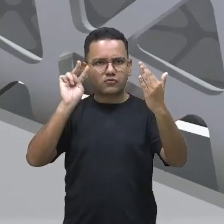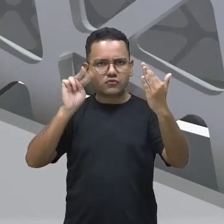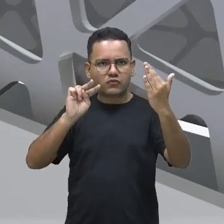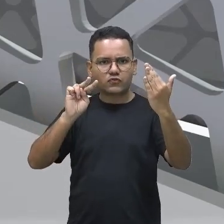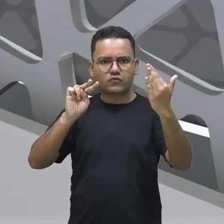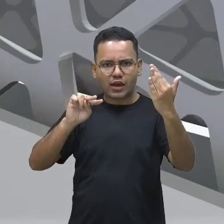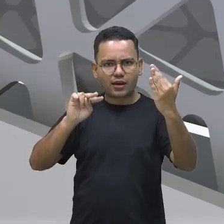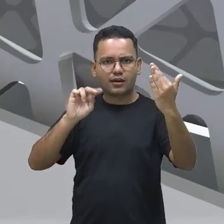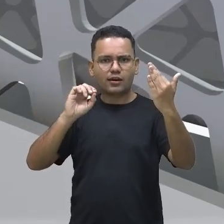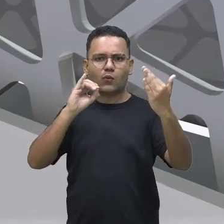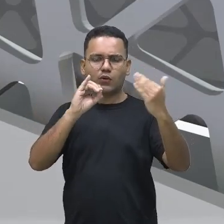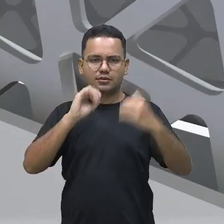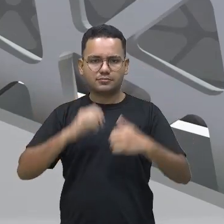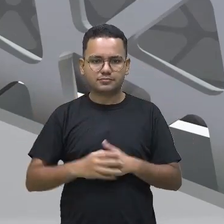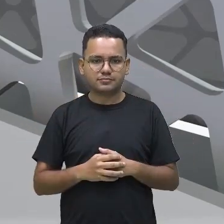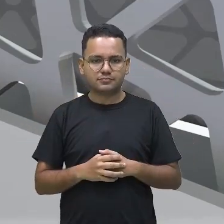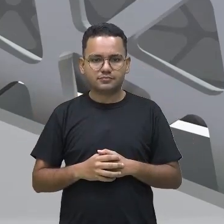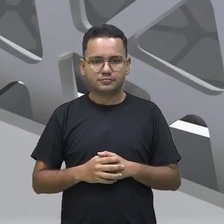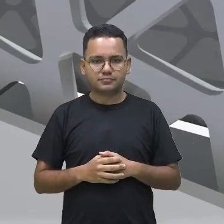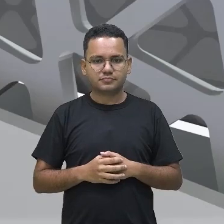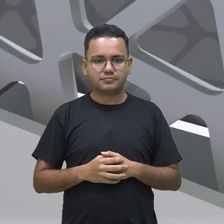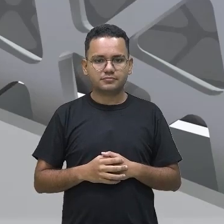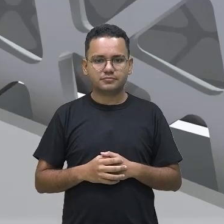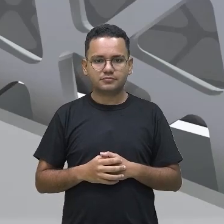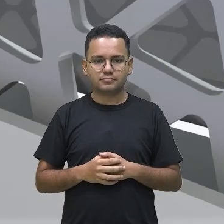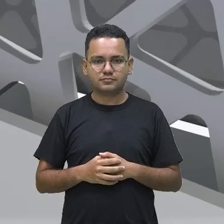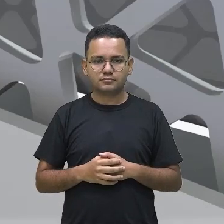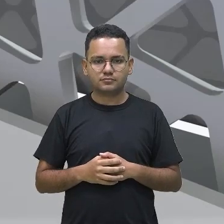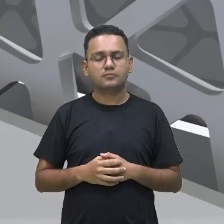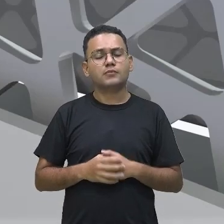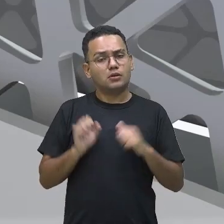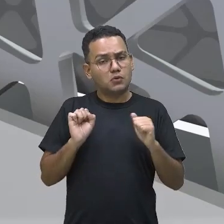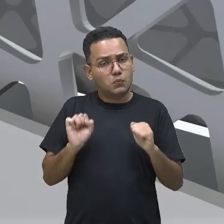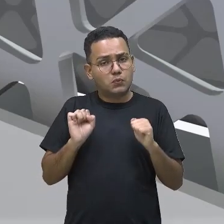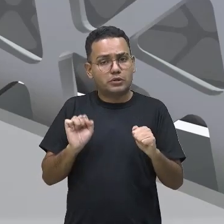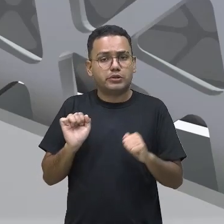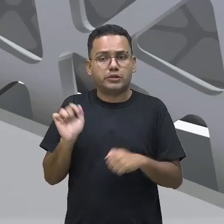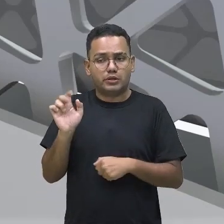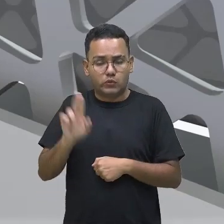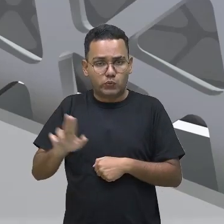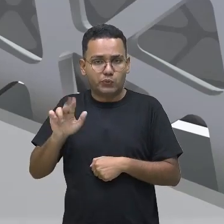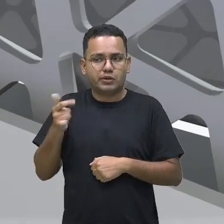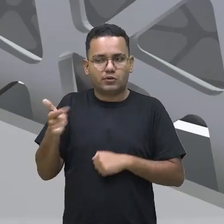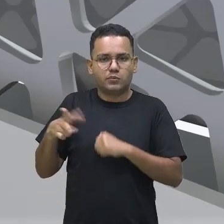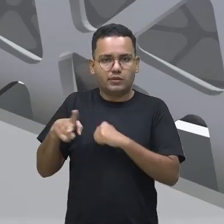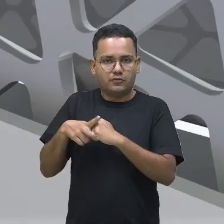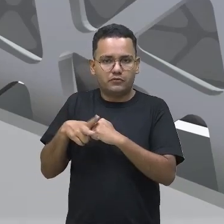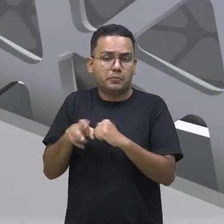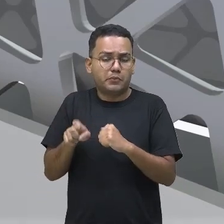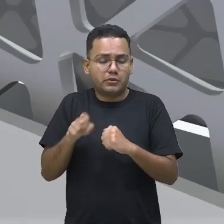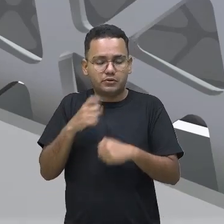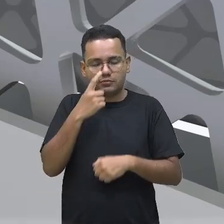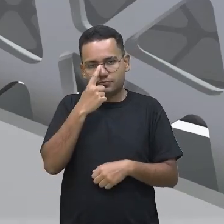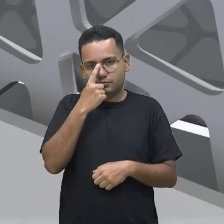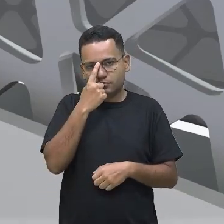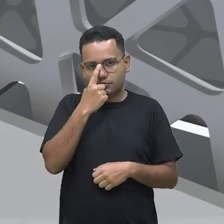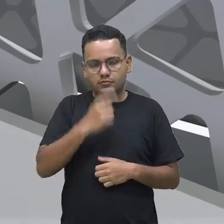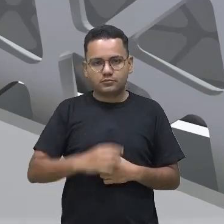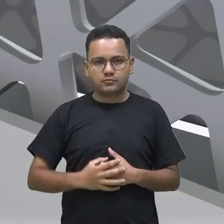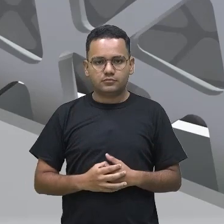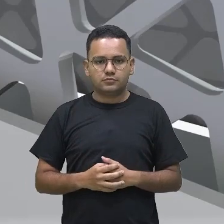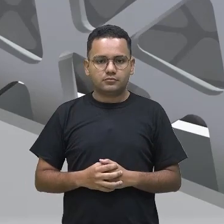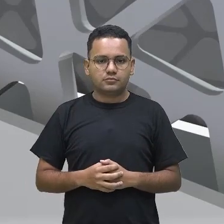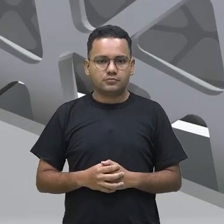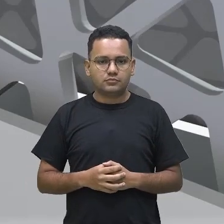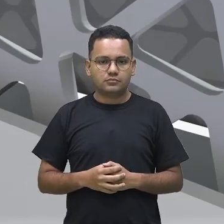precisa utilizar a linguagem não verbal, que ele vai te dizer se aquele balão, né?